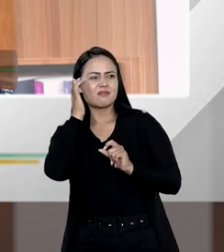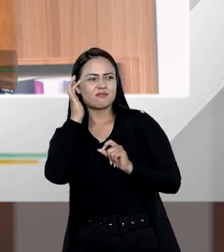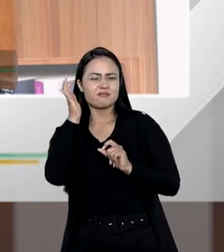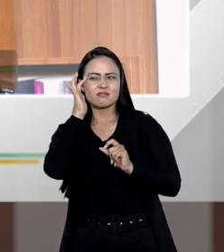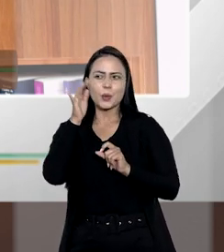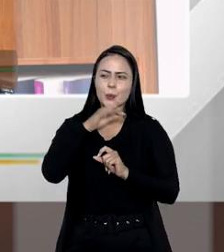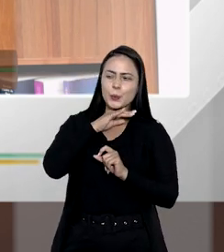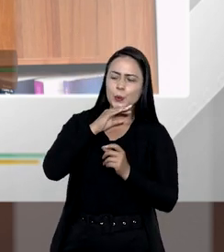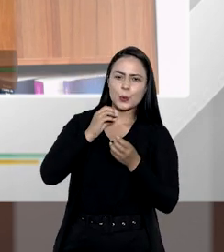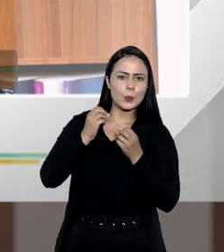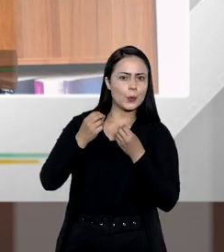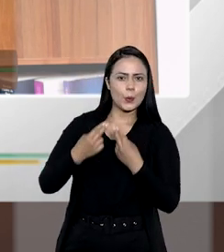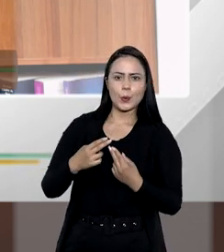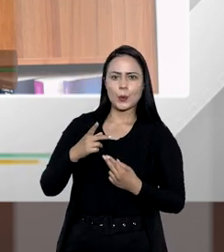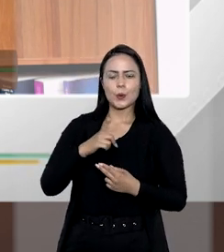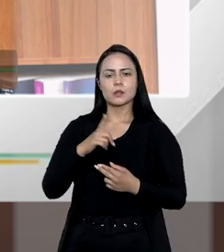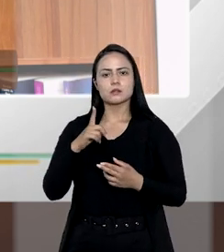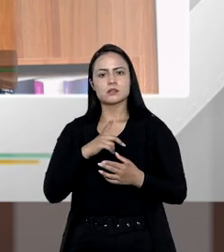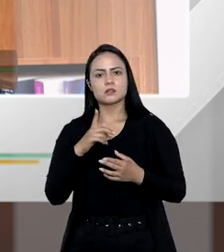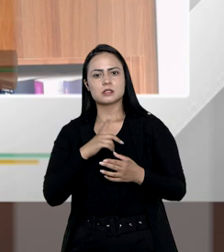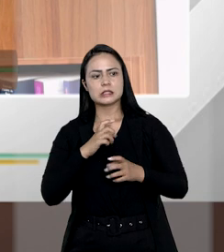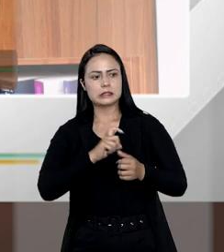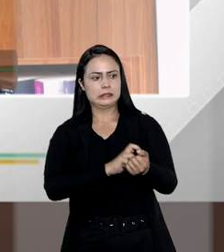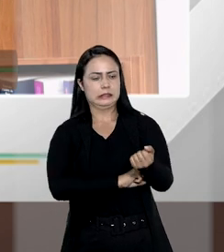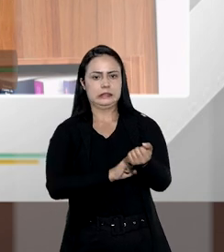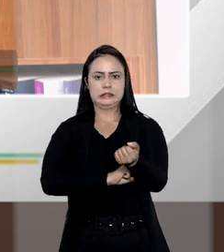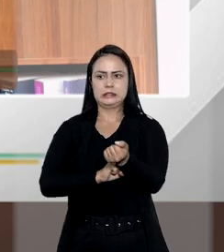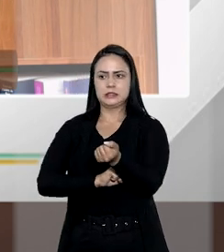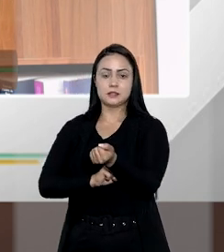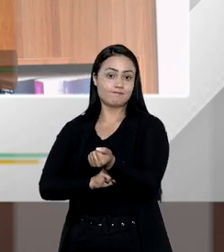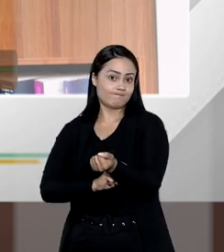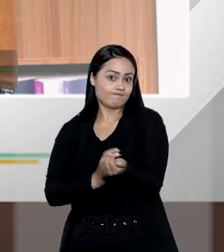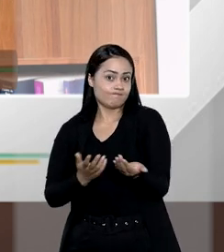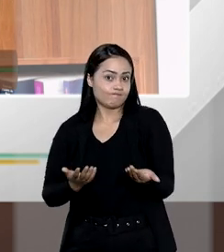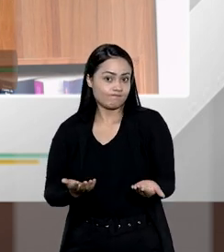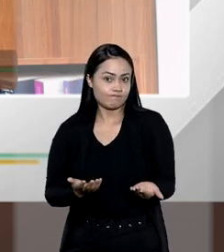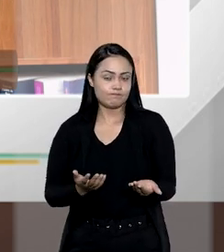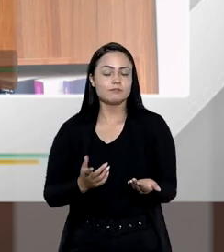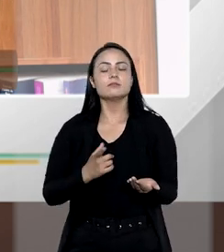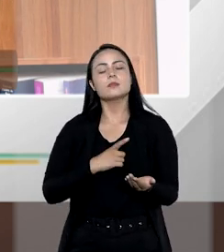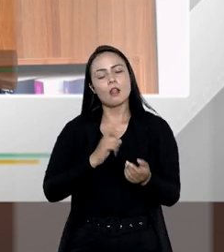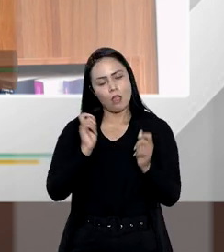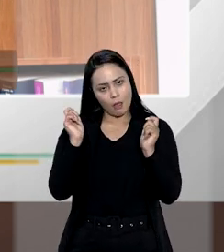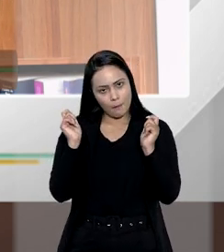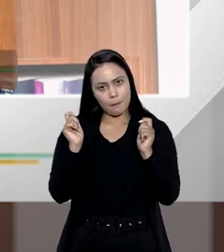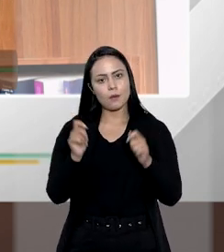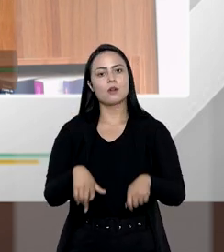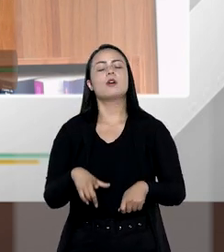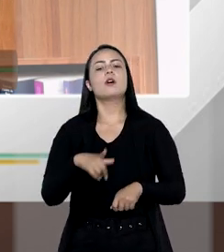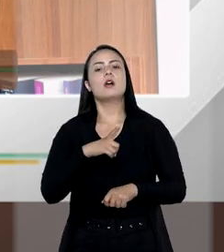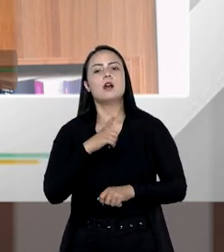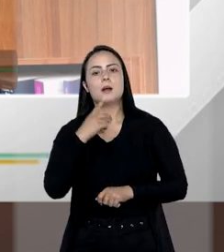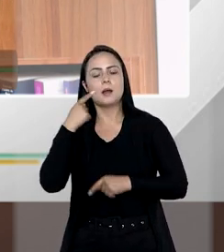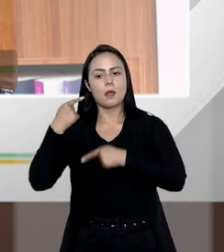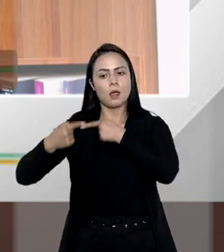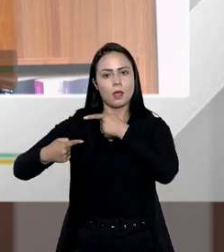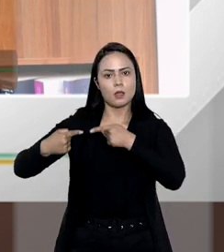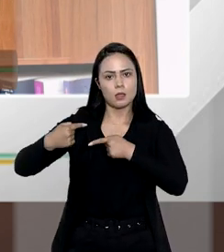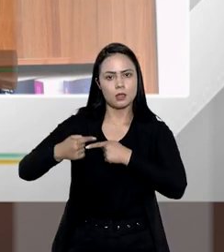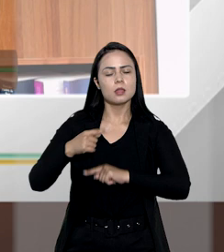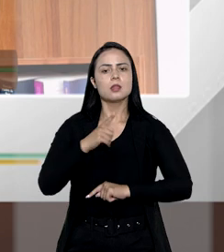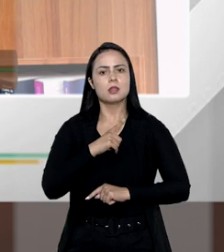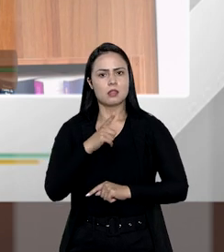pensamentos, ou trazer fatores de estresse grandiosos. Mas, sim, é possível que os herdeiros